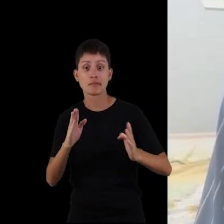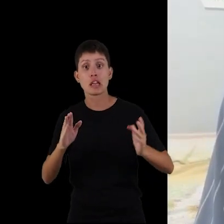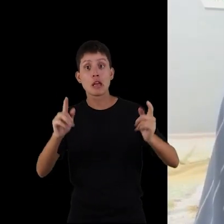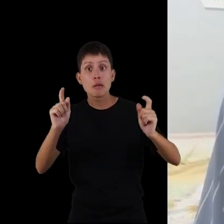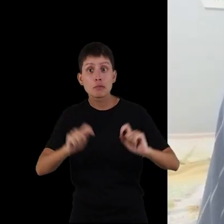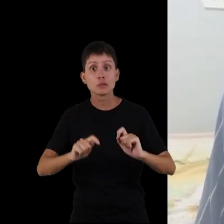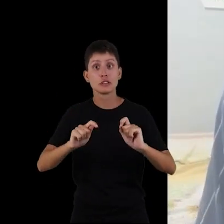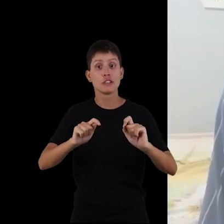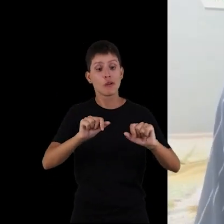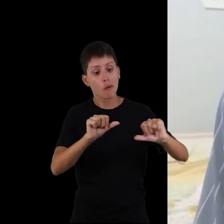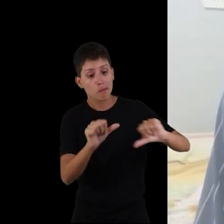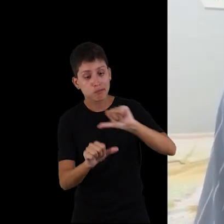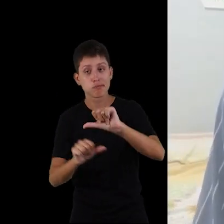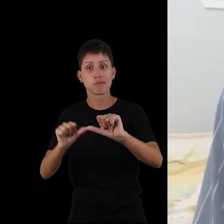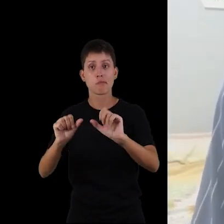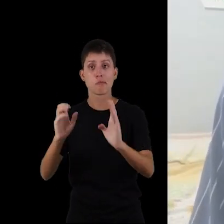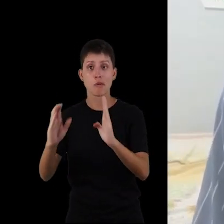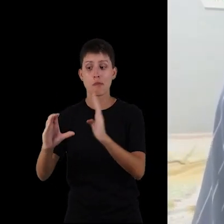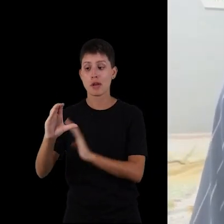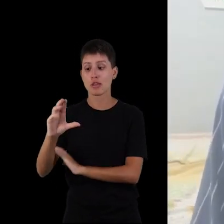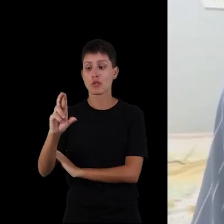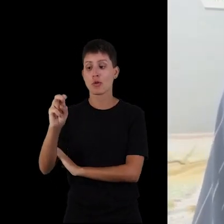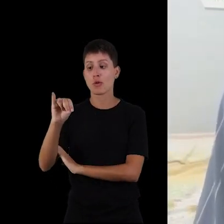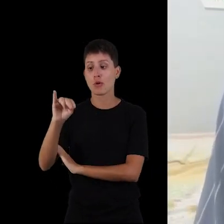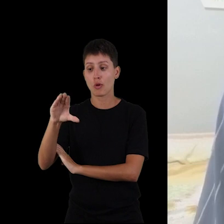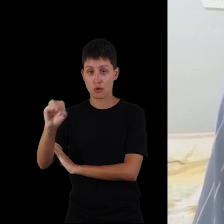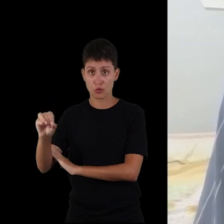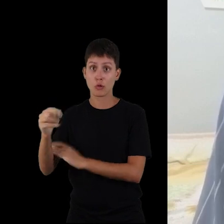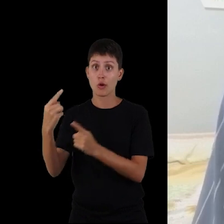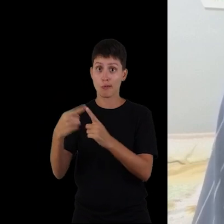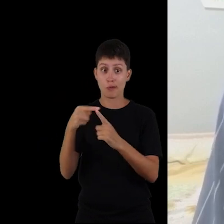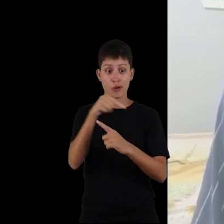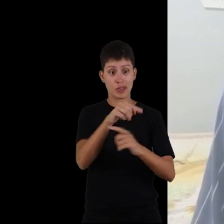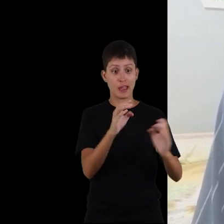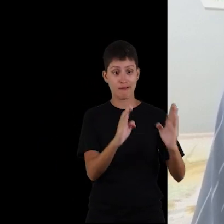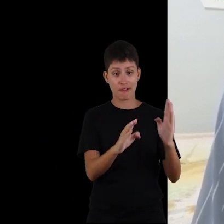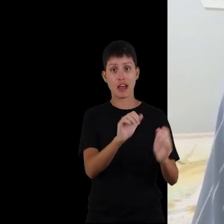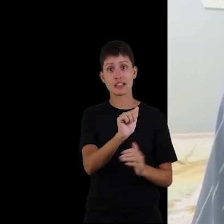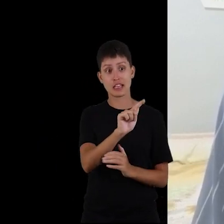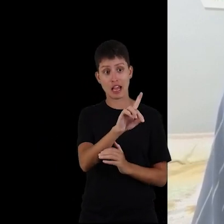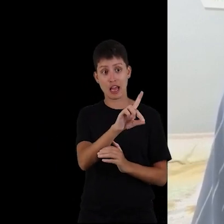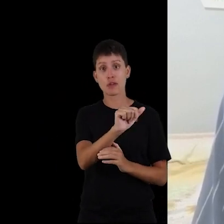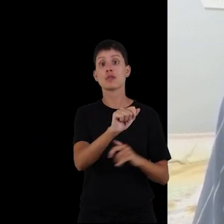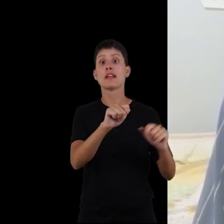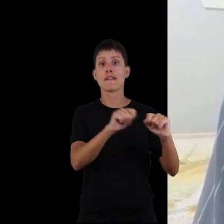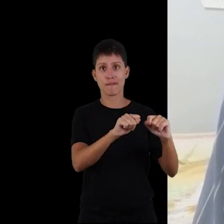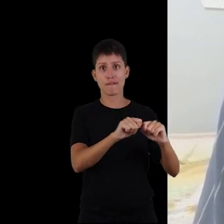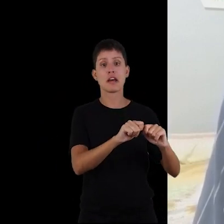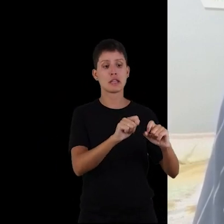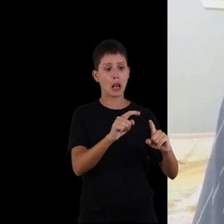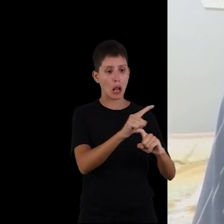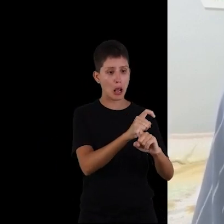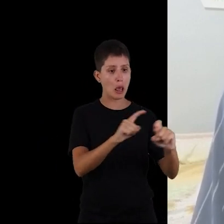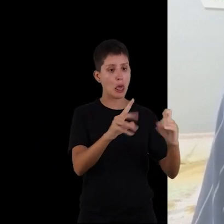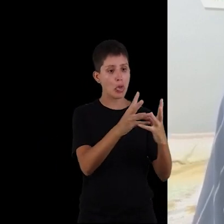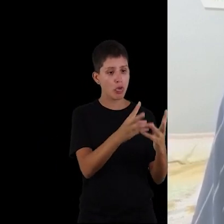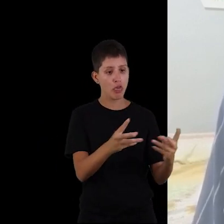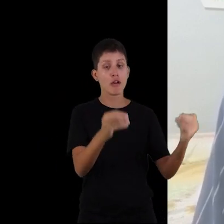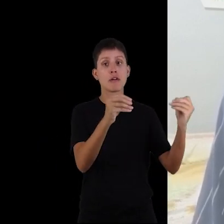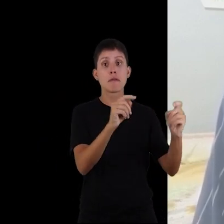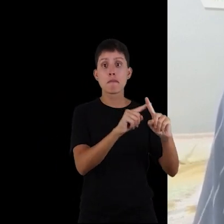possível fase crônica, porque, por uma fase aguda, ele causava a mortalidade dos parasitas